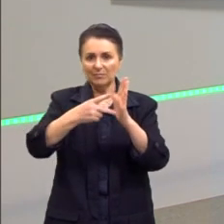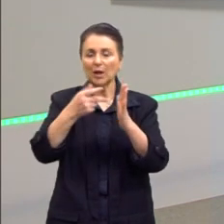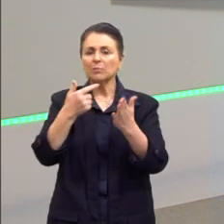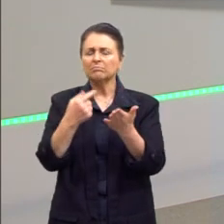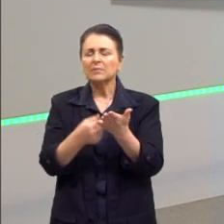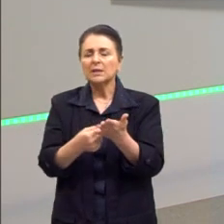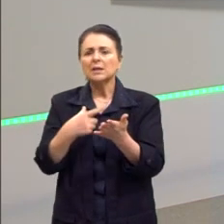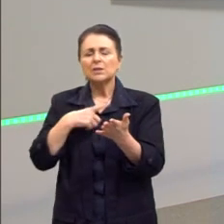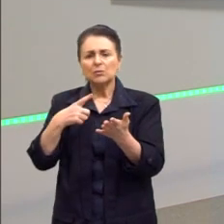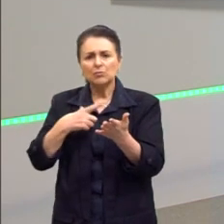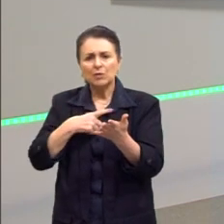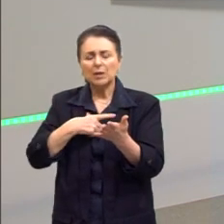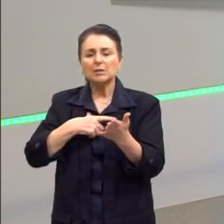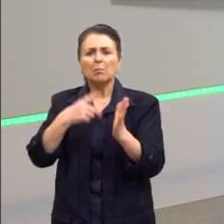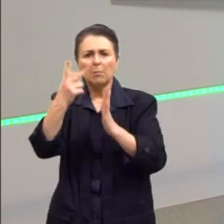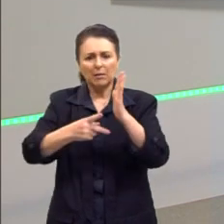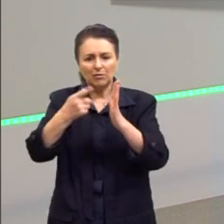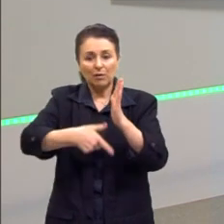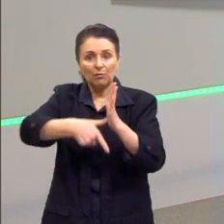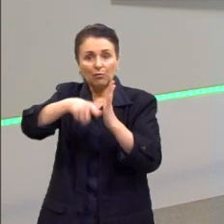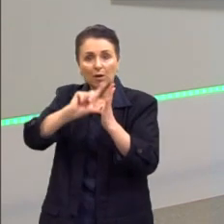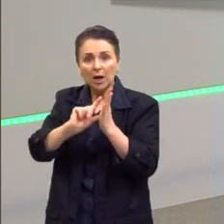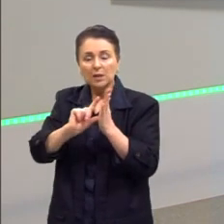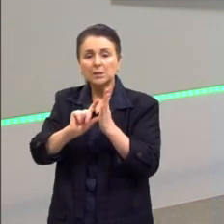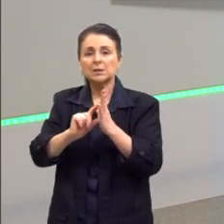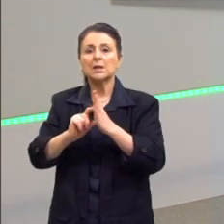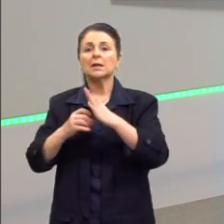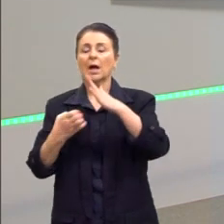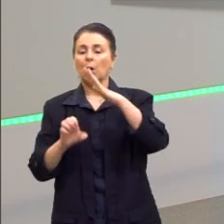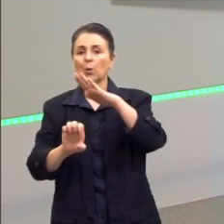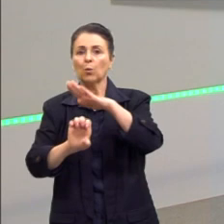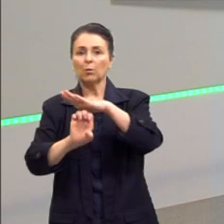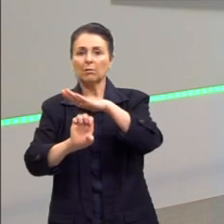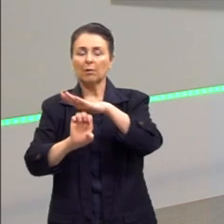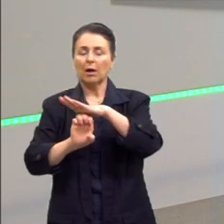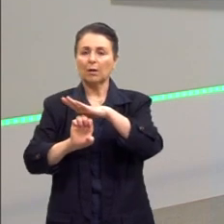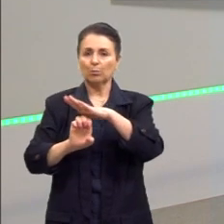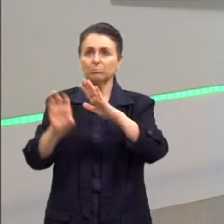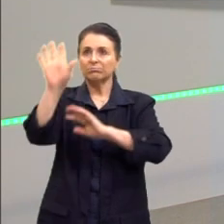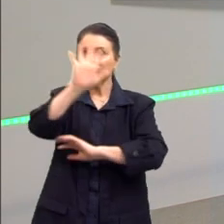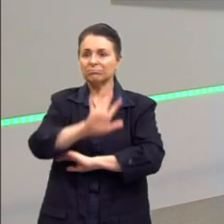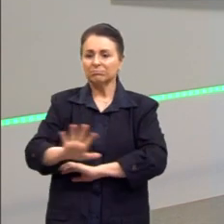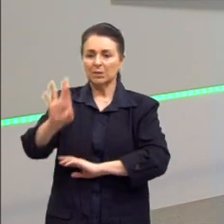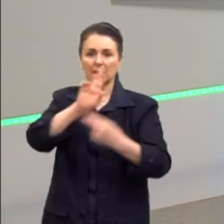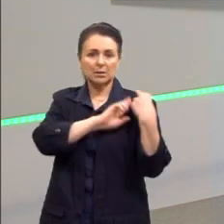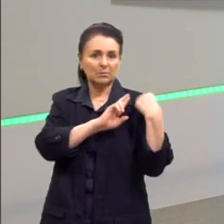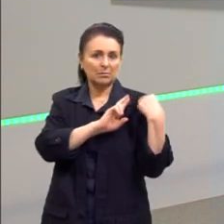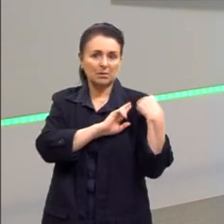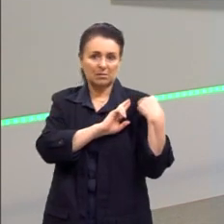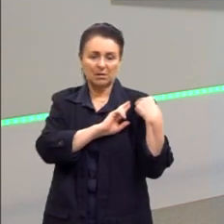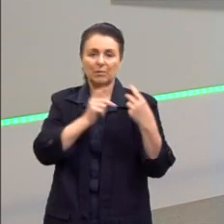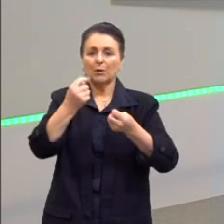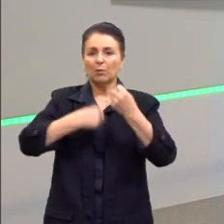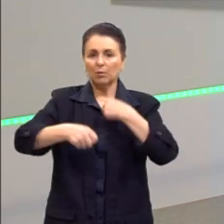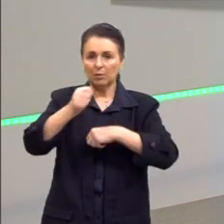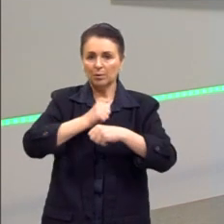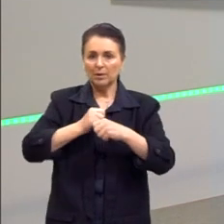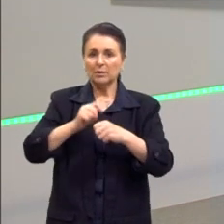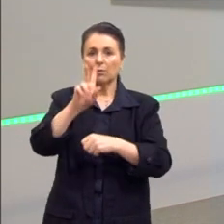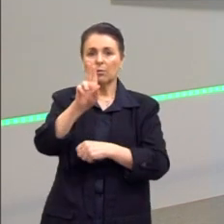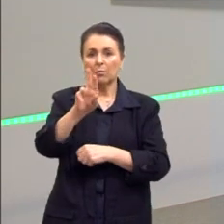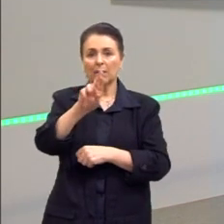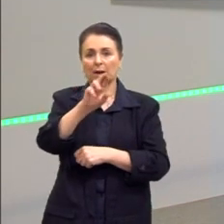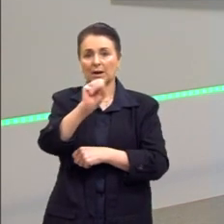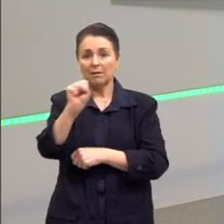planejava o que ia ser feito era o Estado. Então, a União Soviética não foi afetada, um dos poucos países